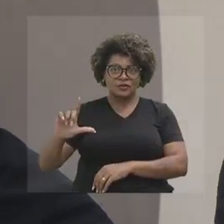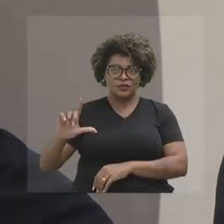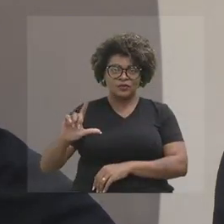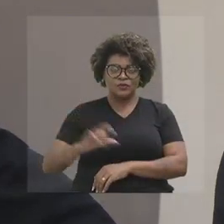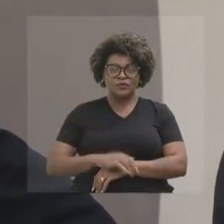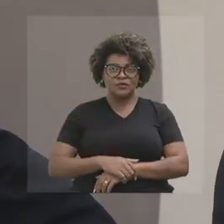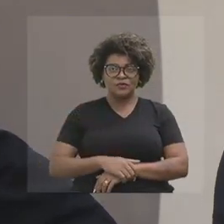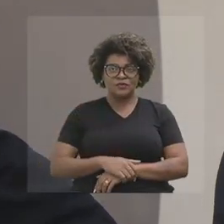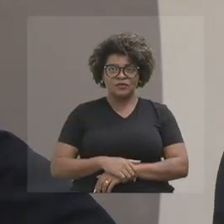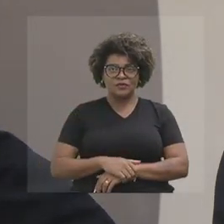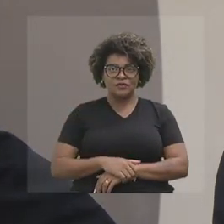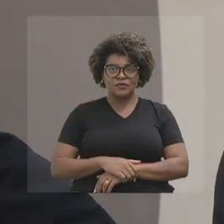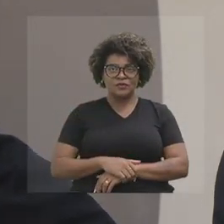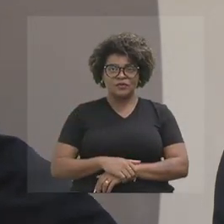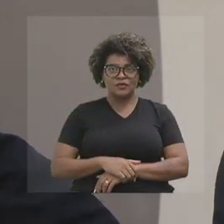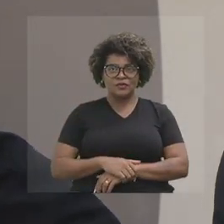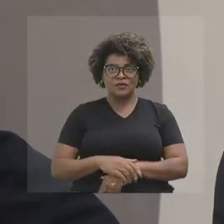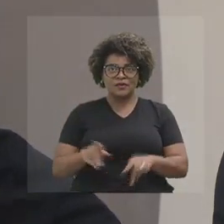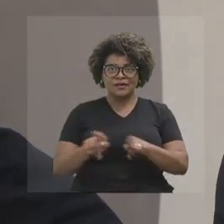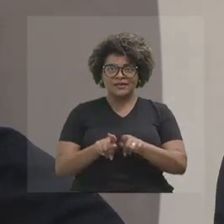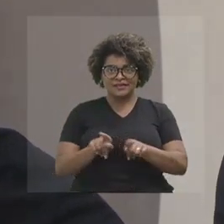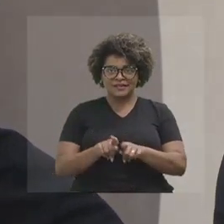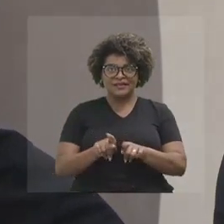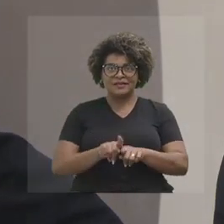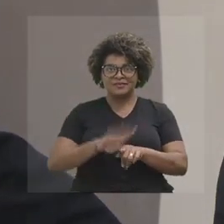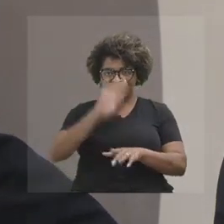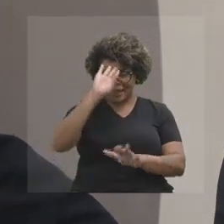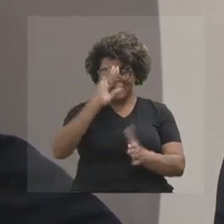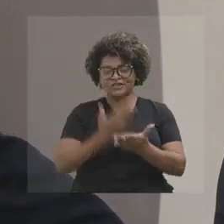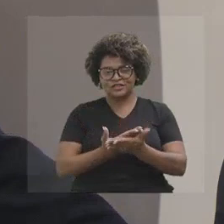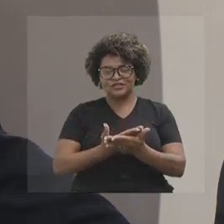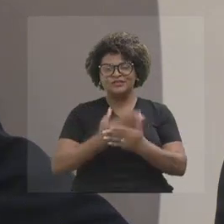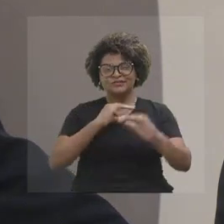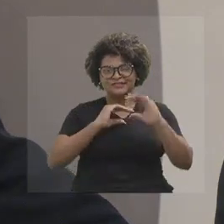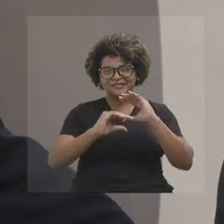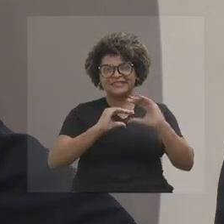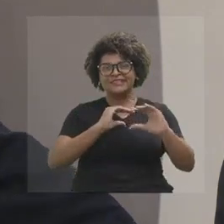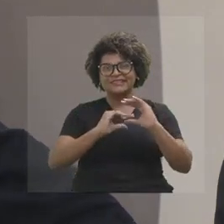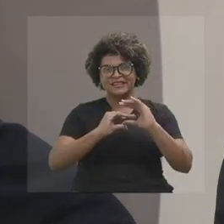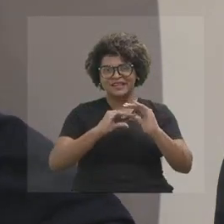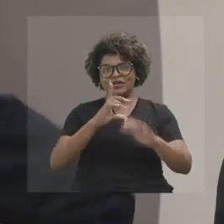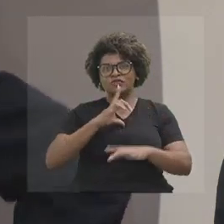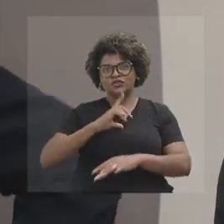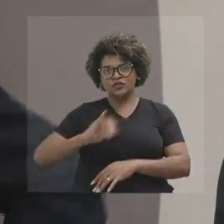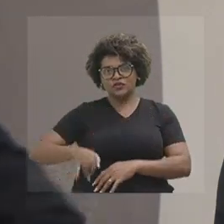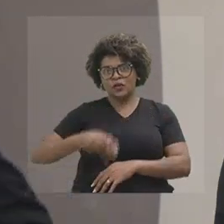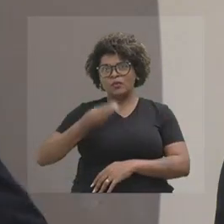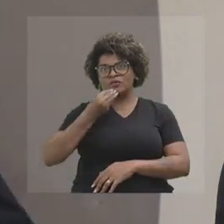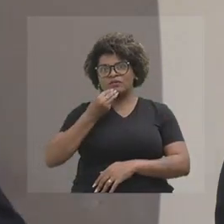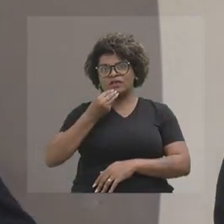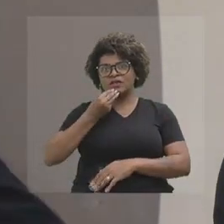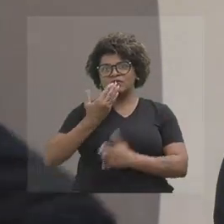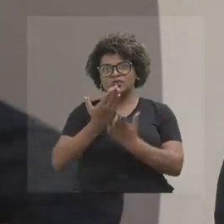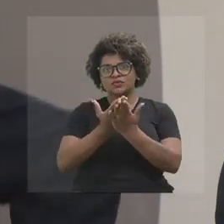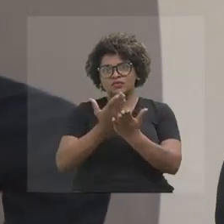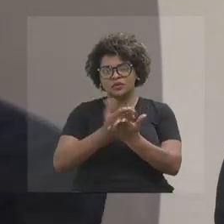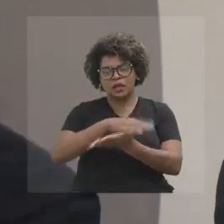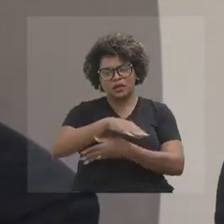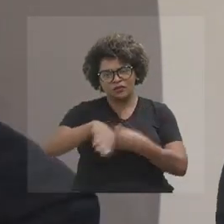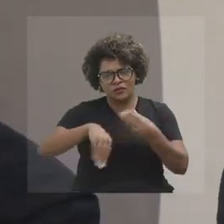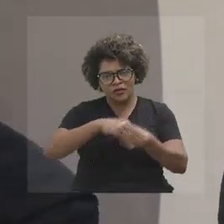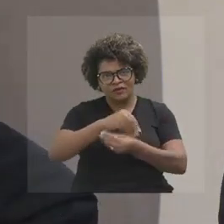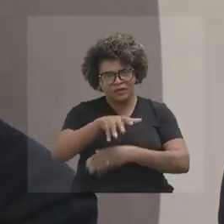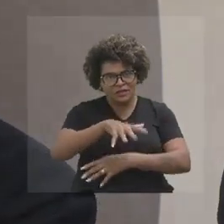sou um grande entusiasta da comunicação. Tive a oportunidade de estudar muito, de me envolver muito com esse